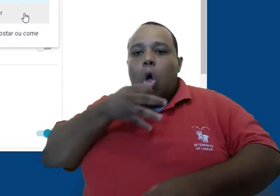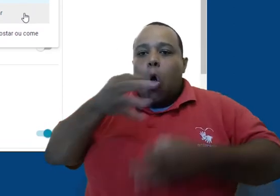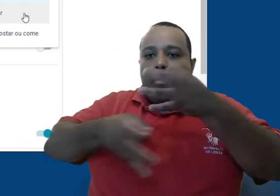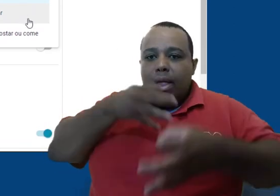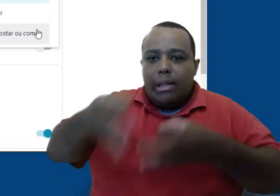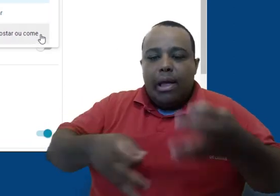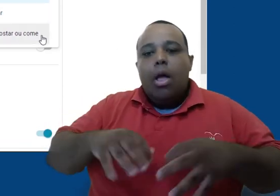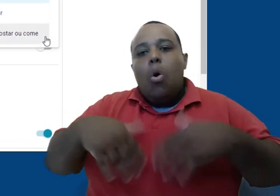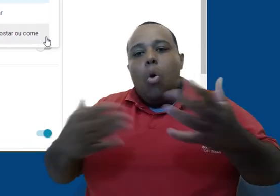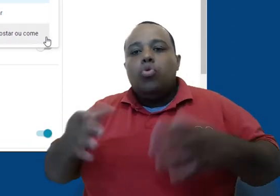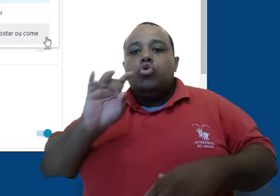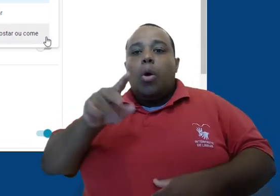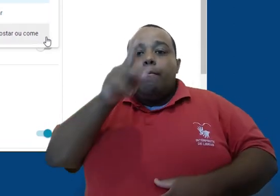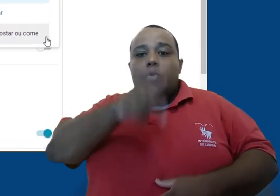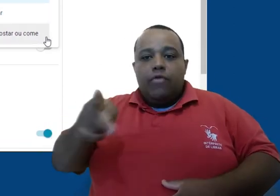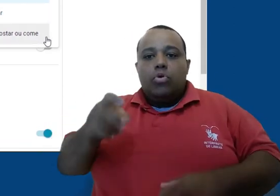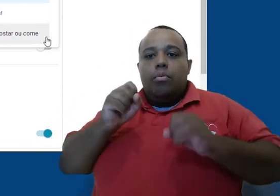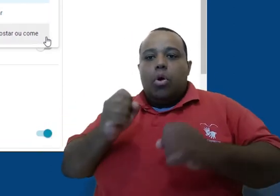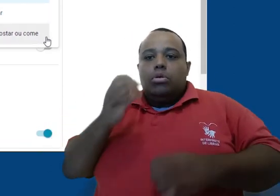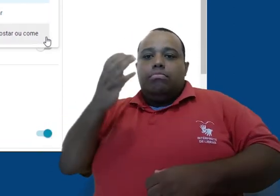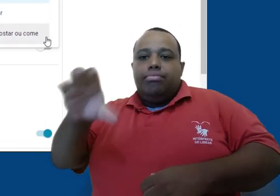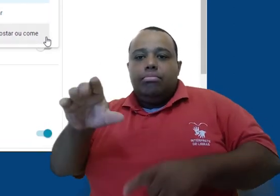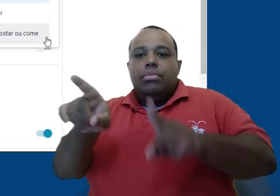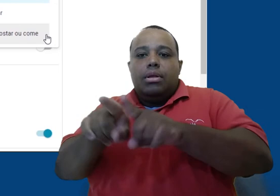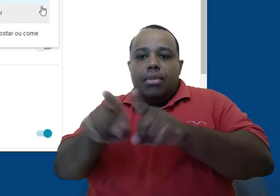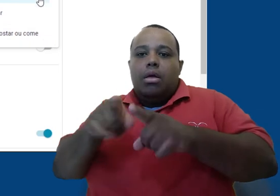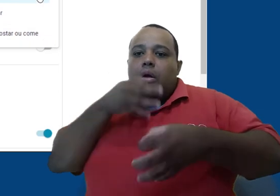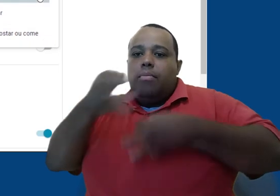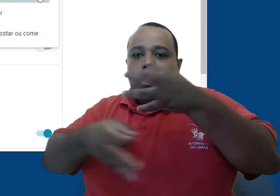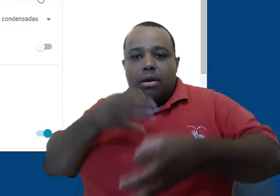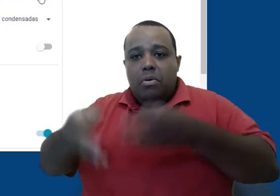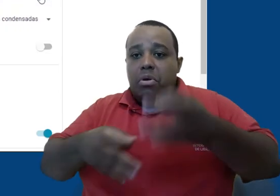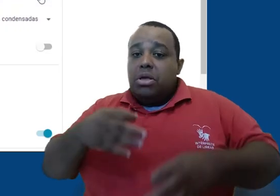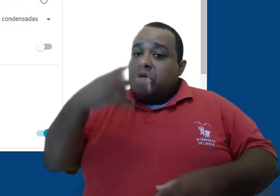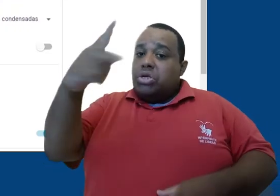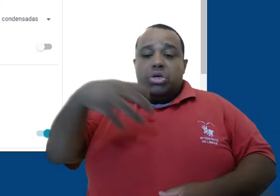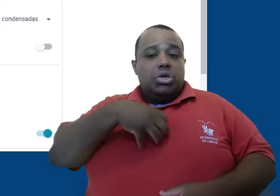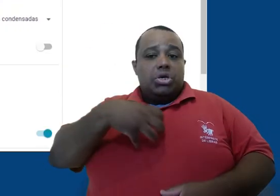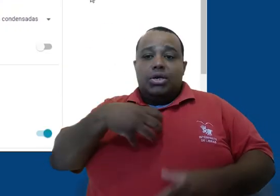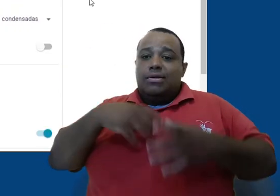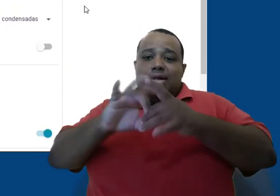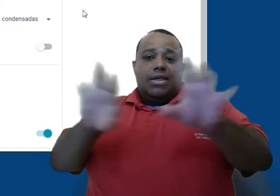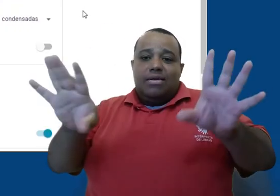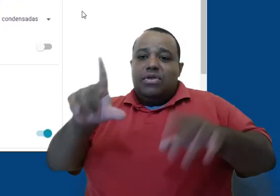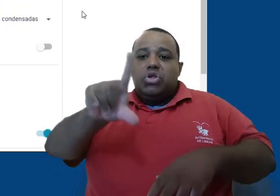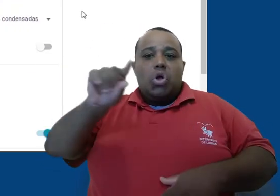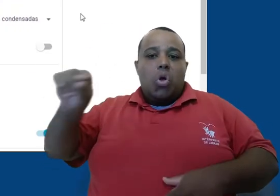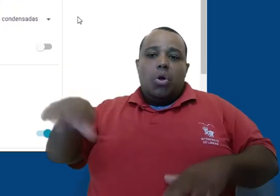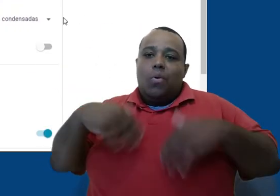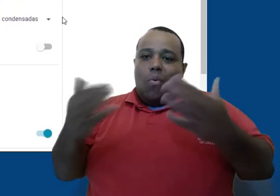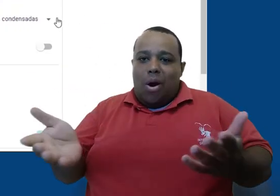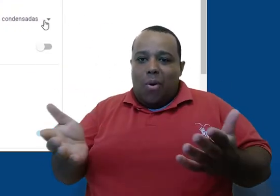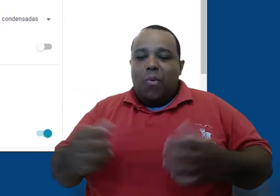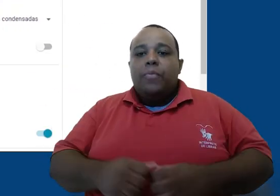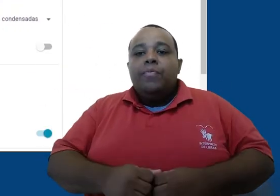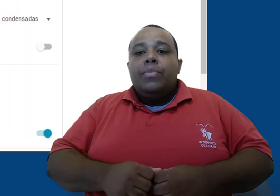comentar e apenas professores podem postar ou comentar. Este tipo de configuração vai de sua preferência e sua didática. Na terceira